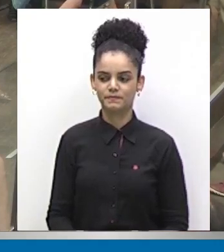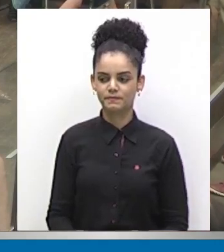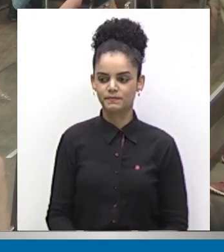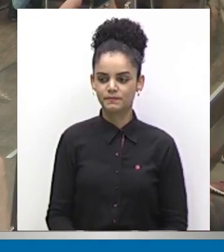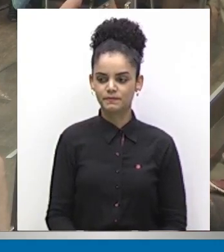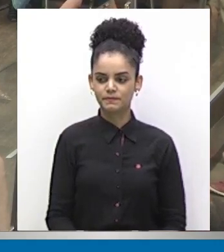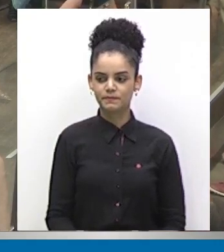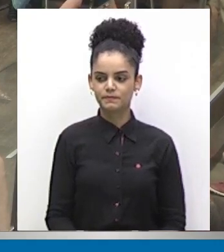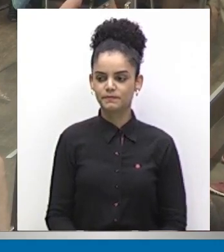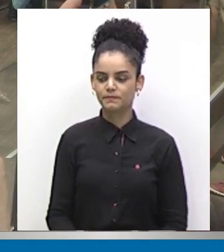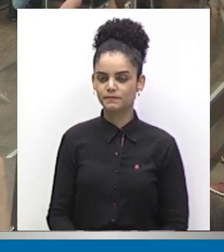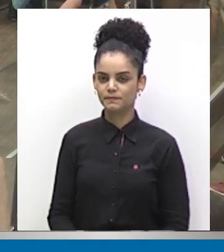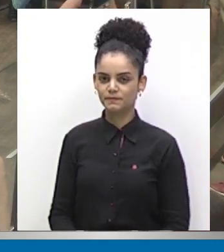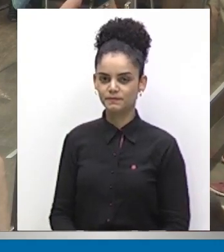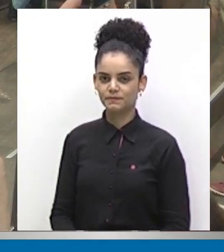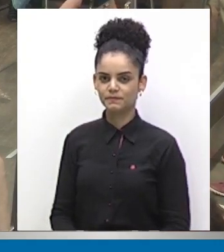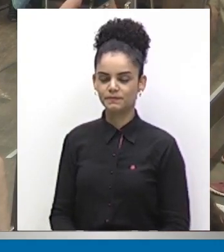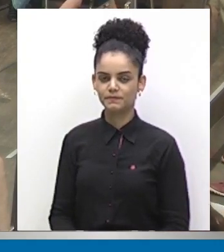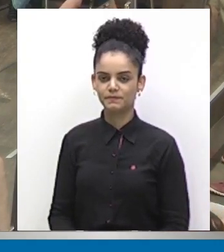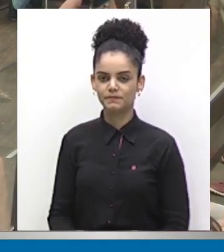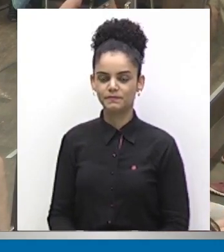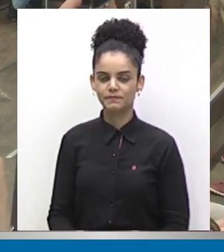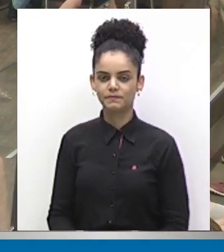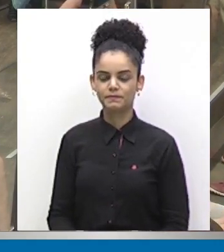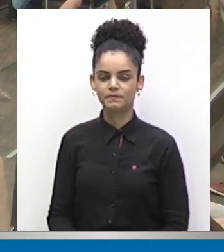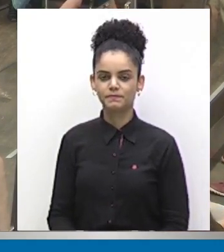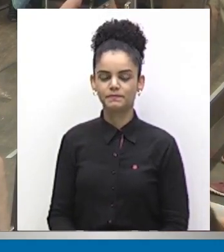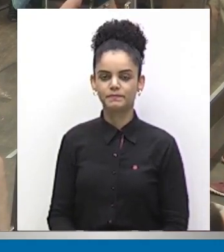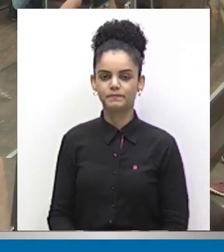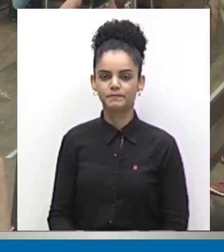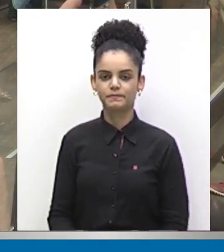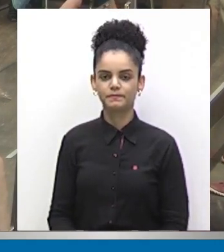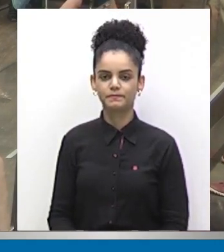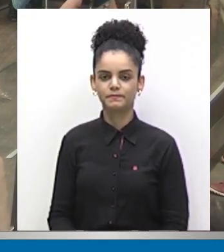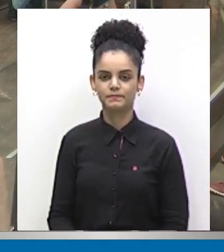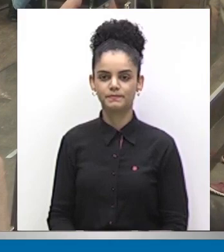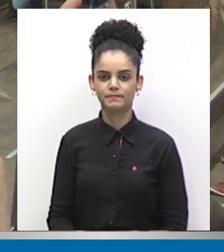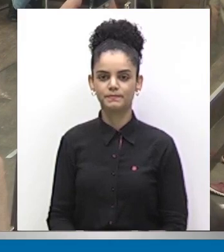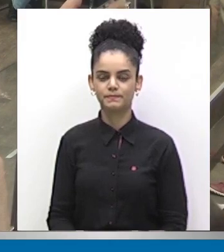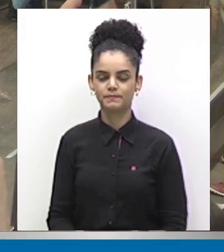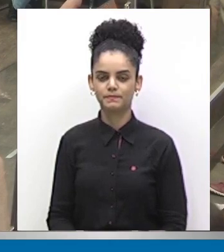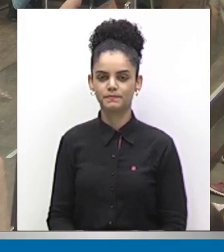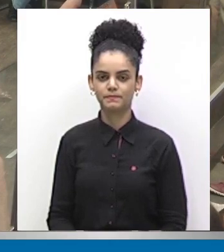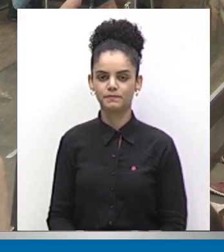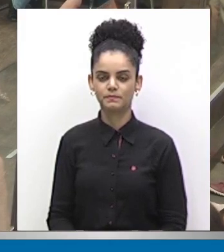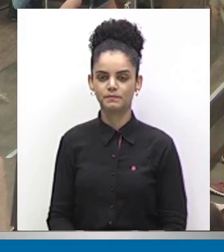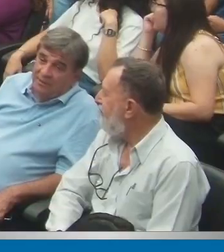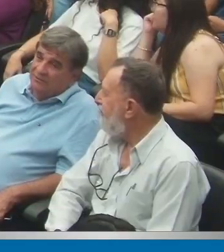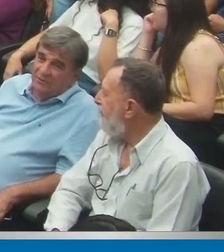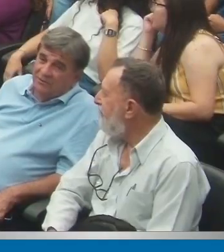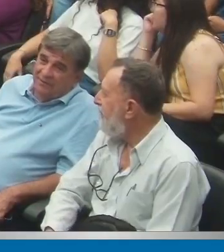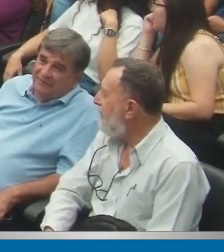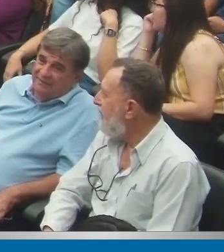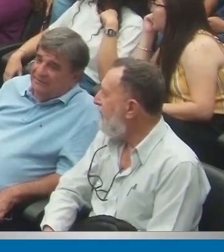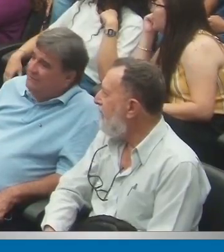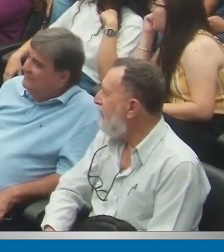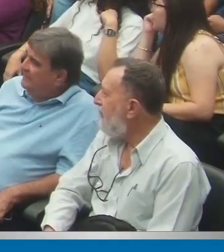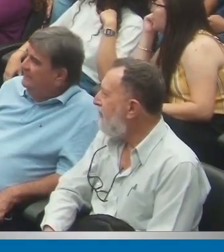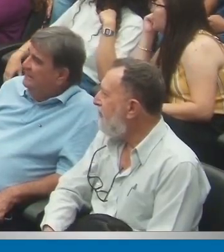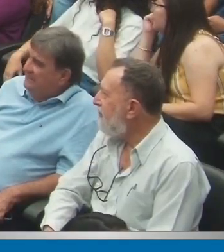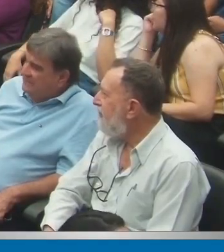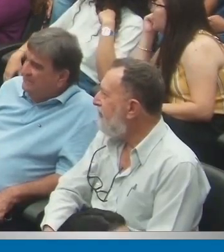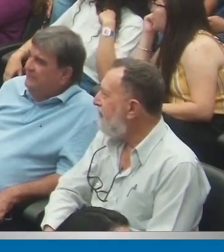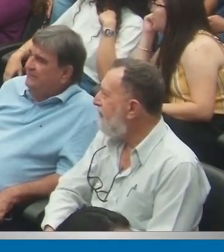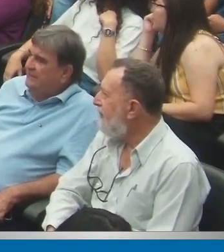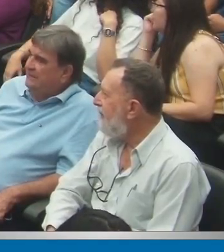evento contou com a participação de autoridades civis, militares, professores, egressos, acadêmicos e